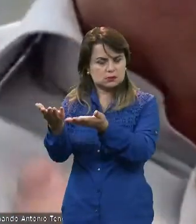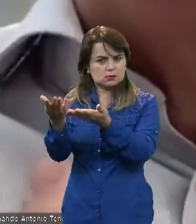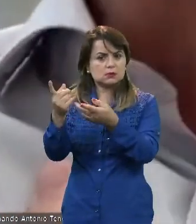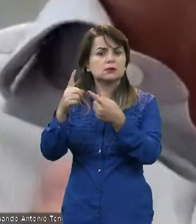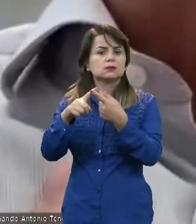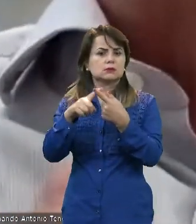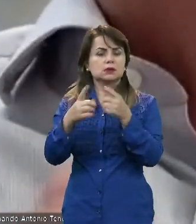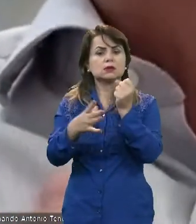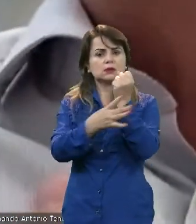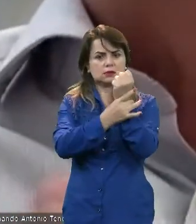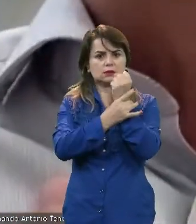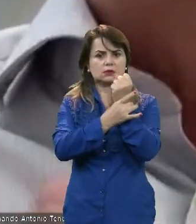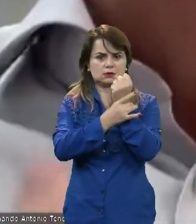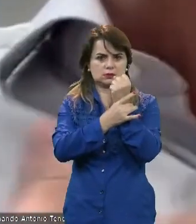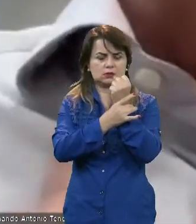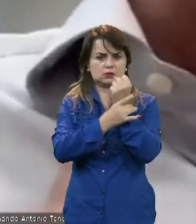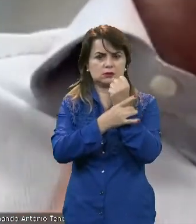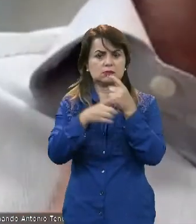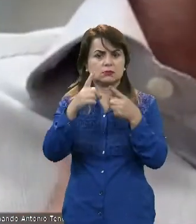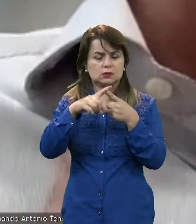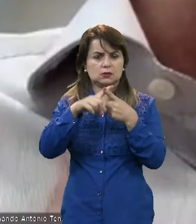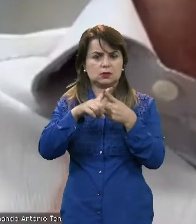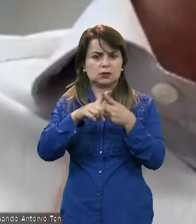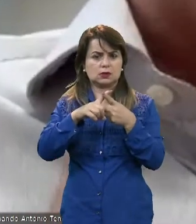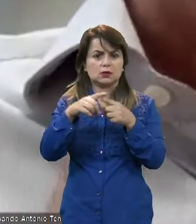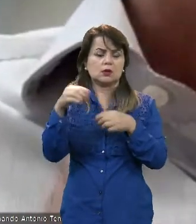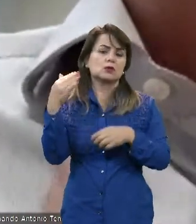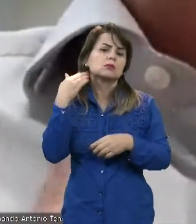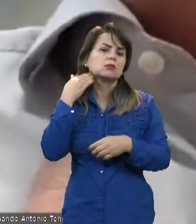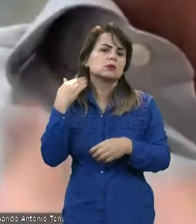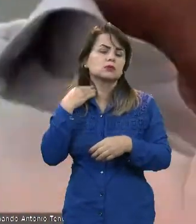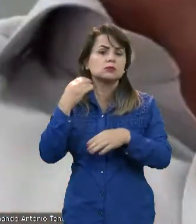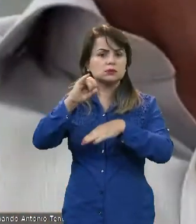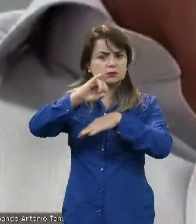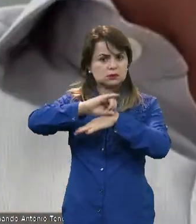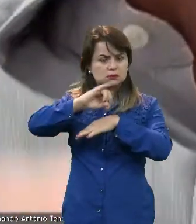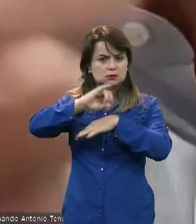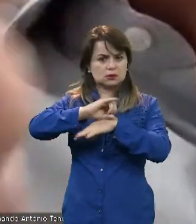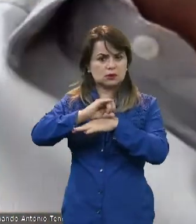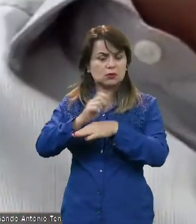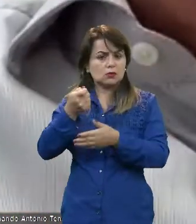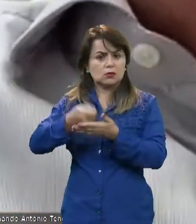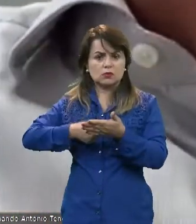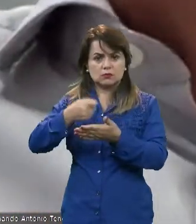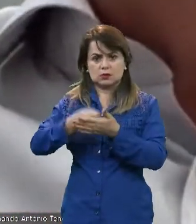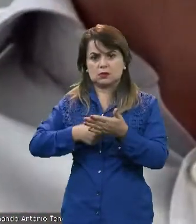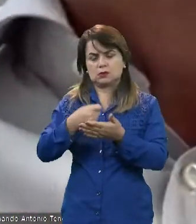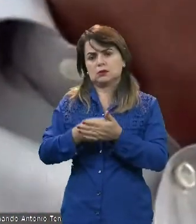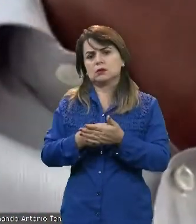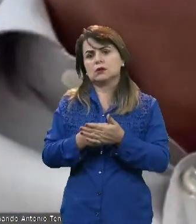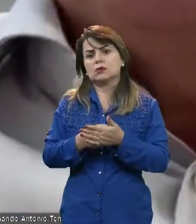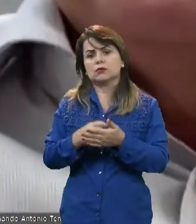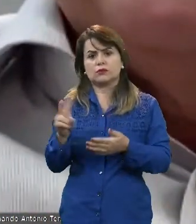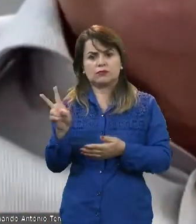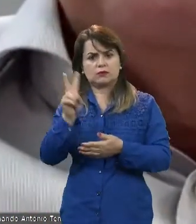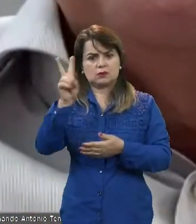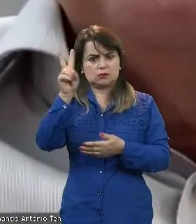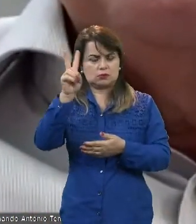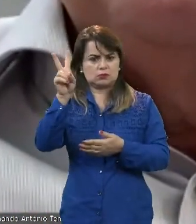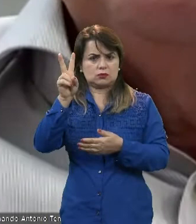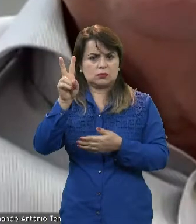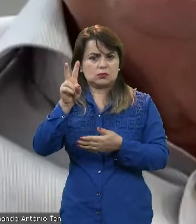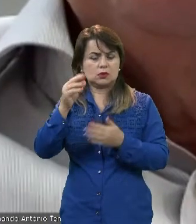Para o Banco Central, ele exige que o valor que eu deposito para ele, que eu empreste para ele, deposite para o Banco Central.